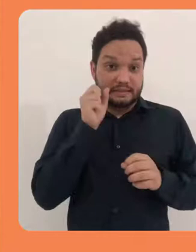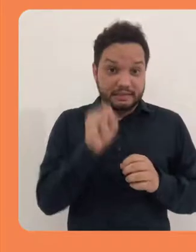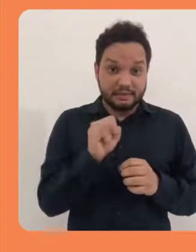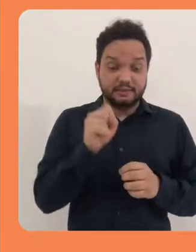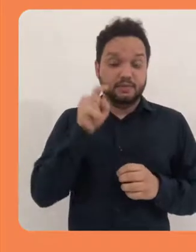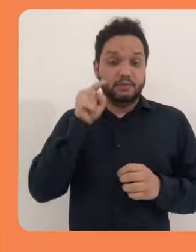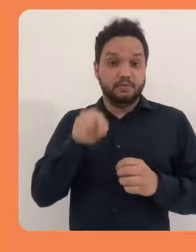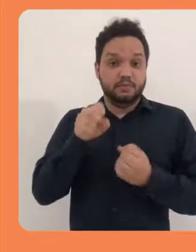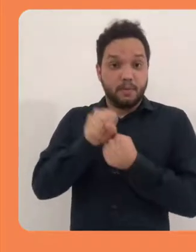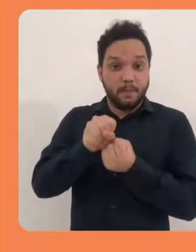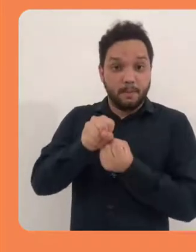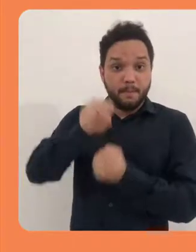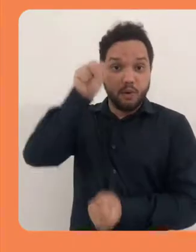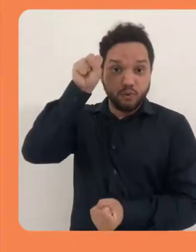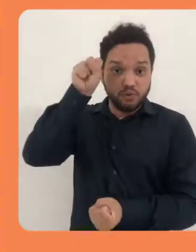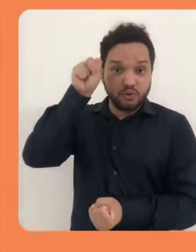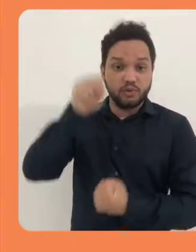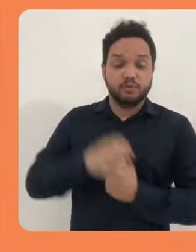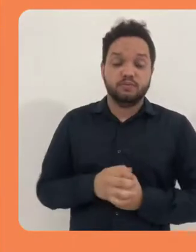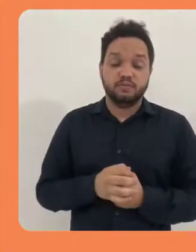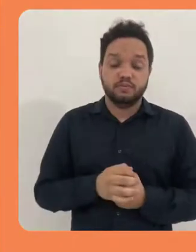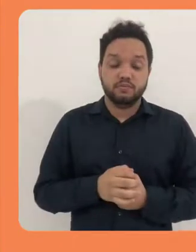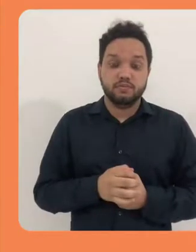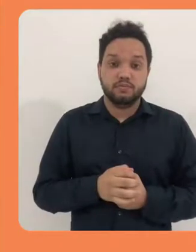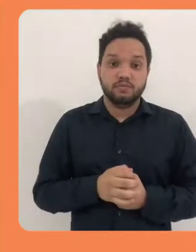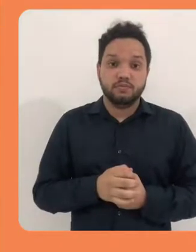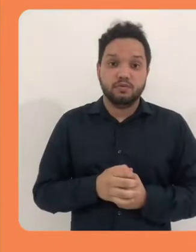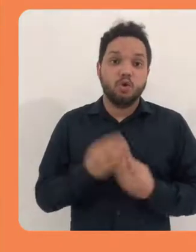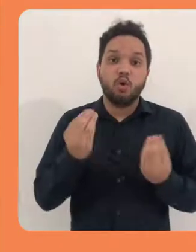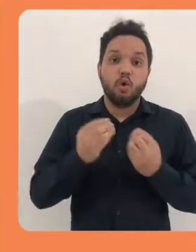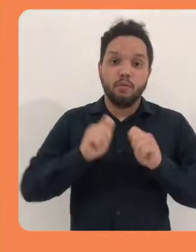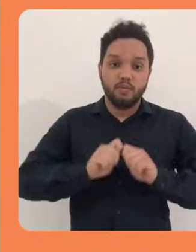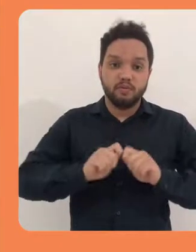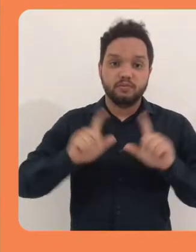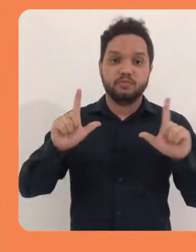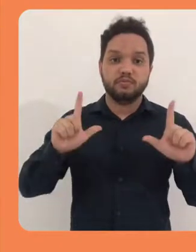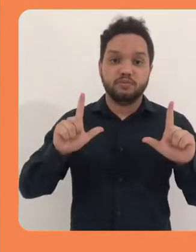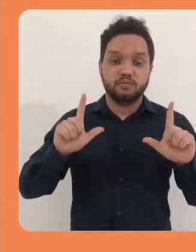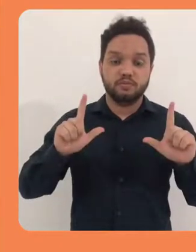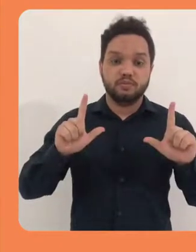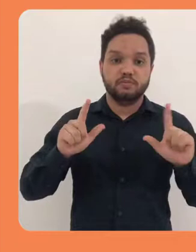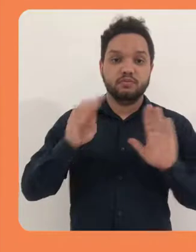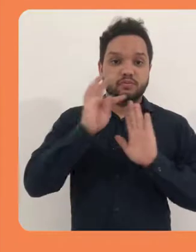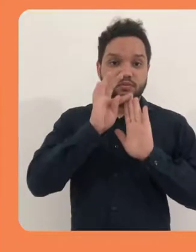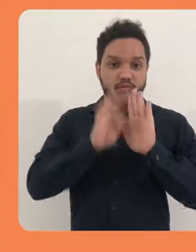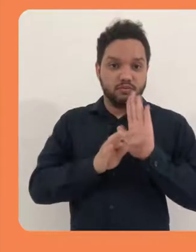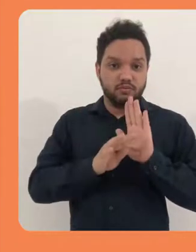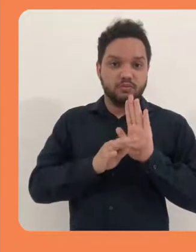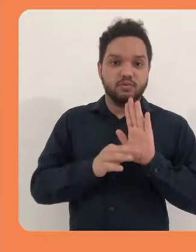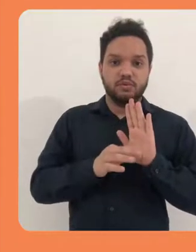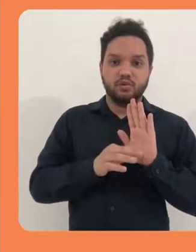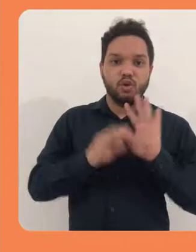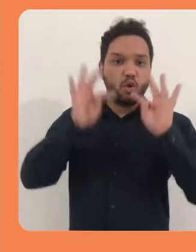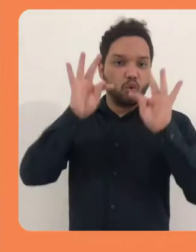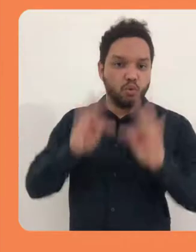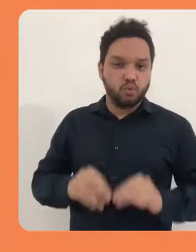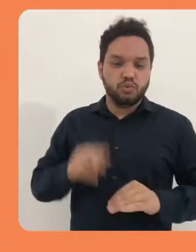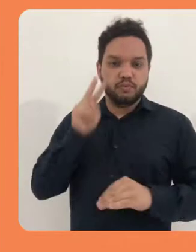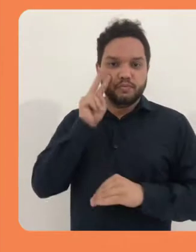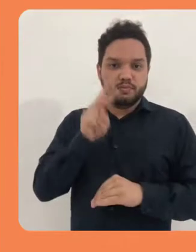Caso você opte por pôster, vai aparecer o texto inteiro